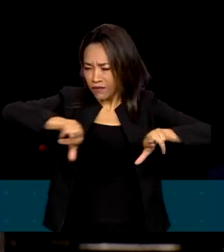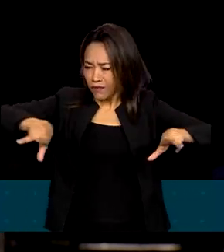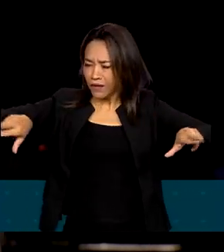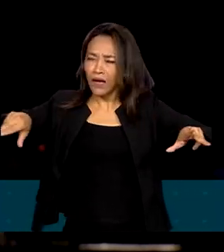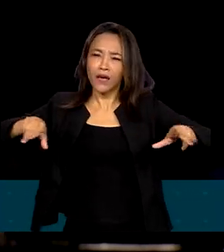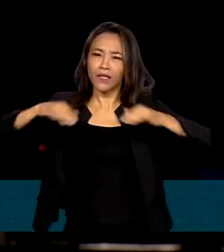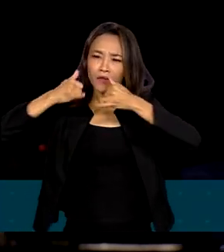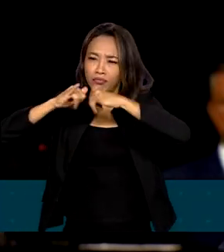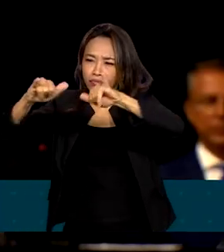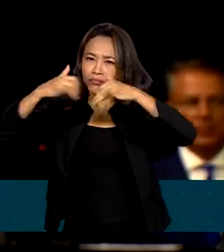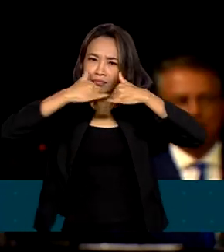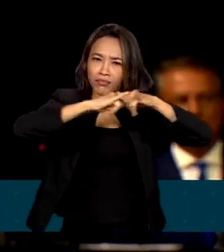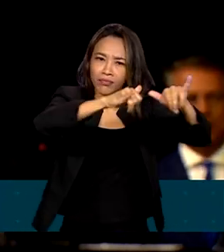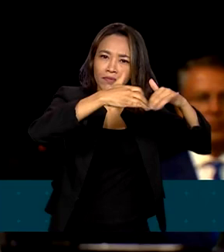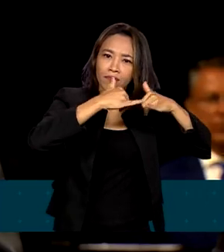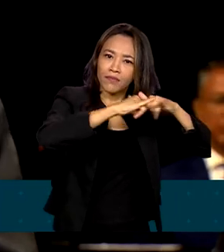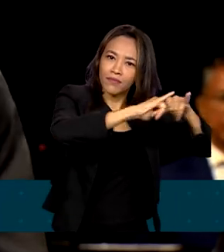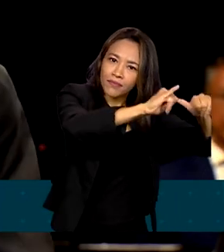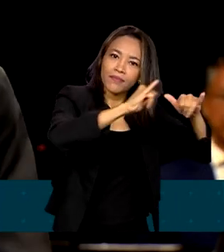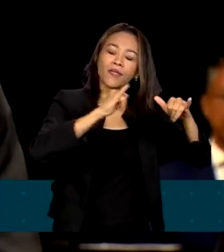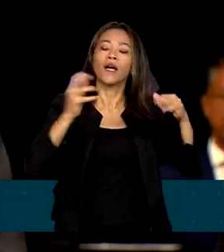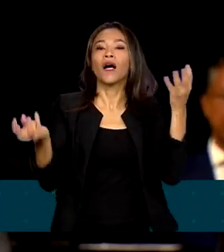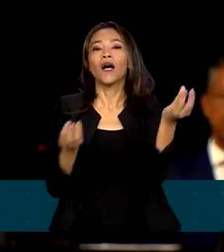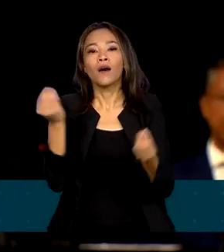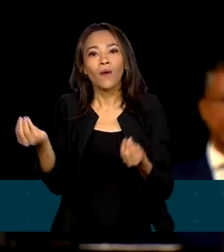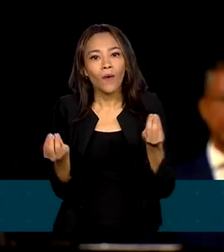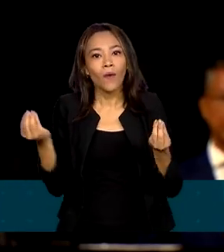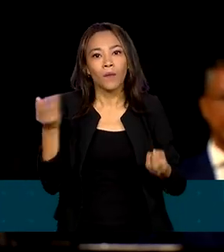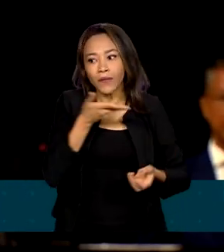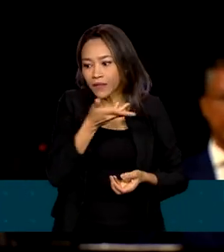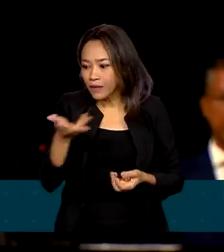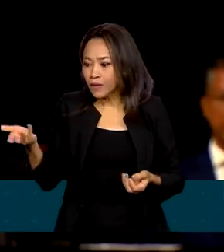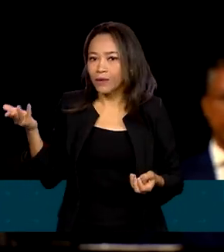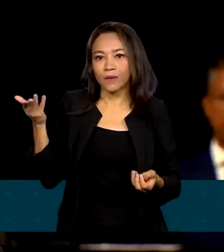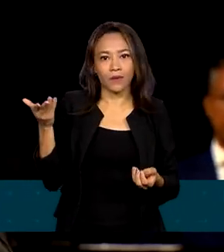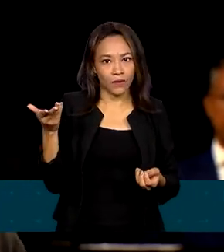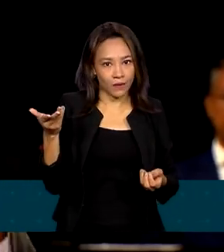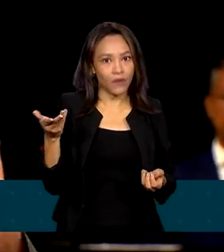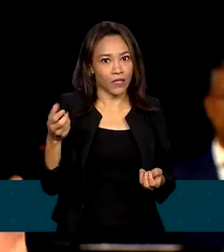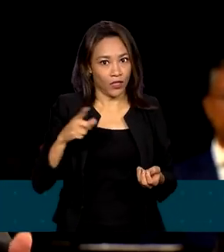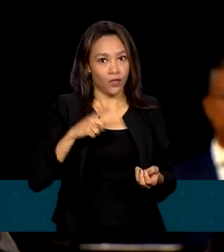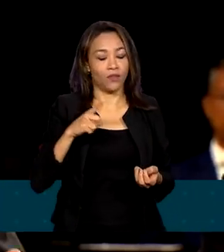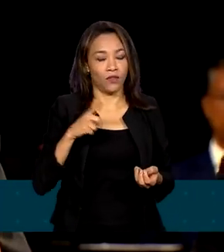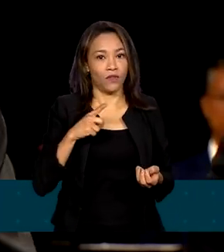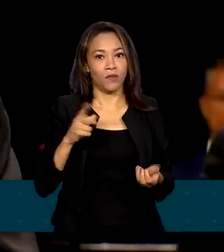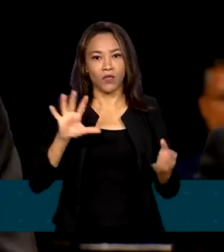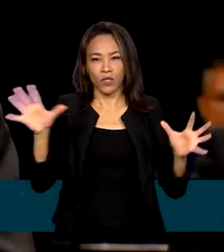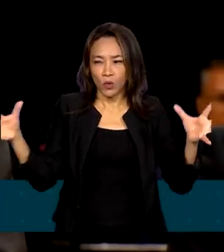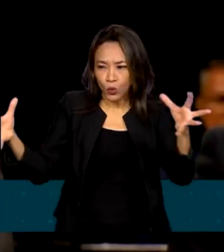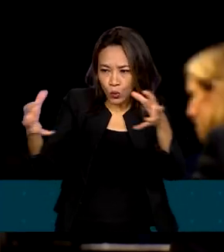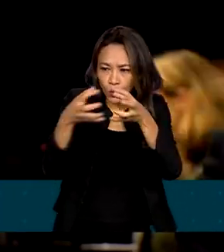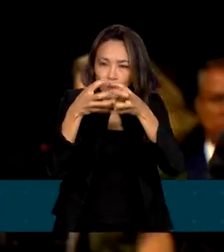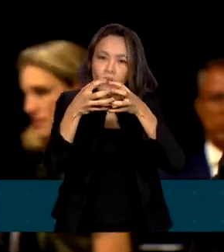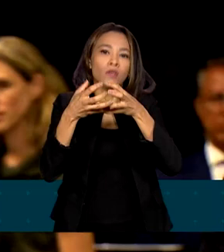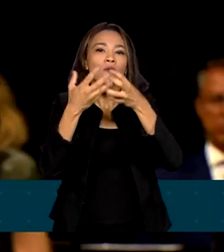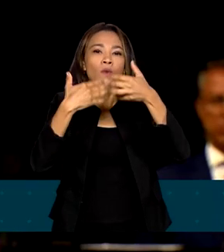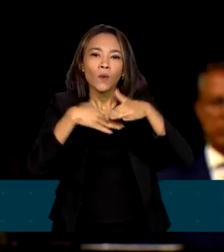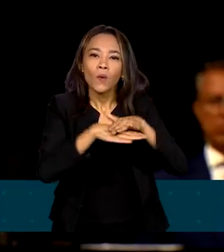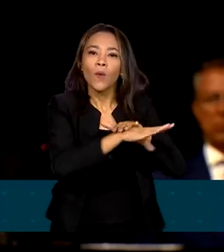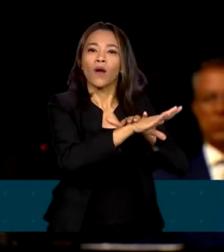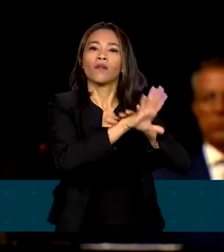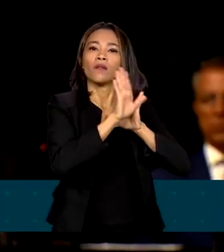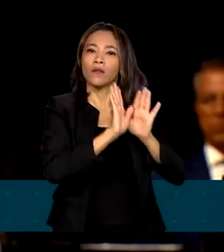de superávit de energia como que vivemos agora. Se nós tivéssemos condição de armazenar e tivéssemos parques